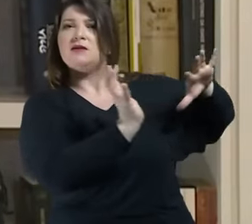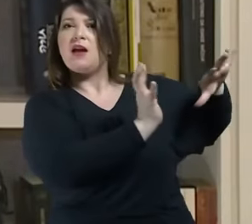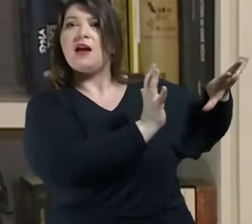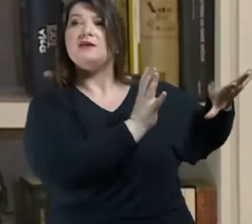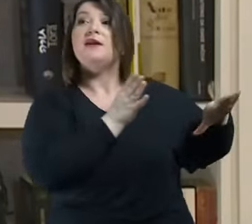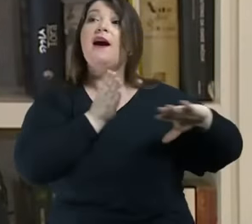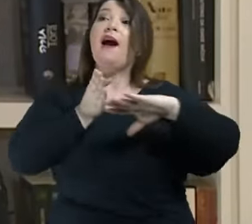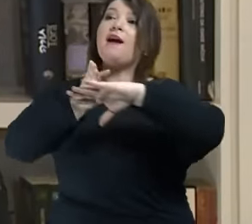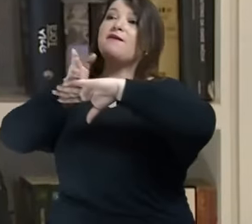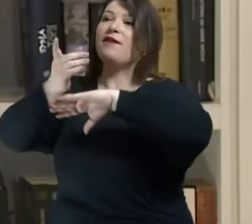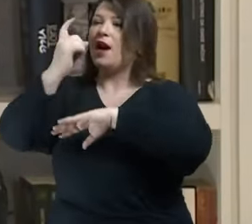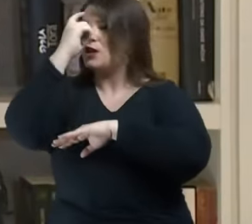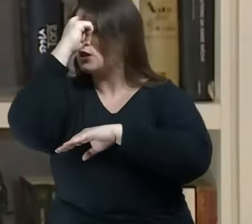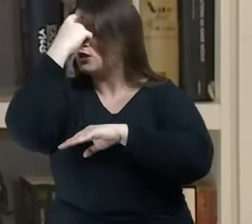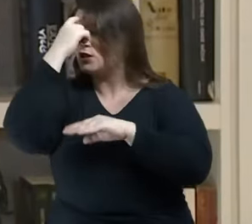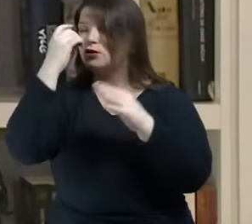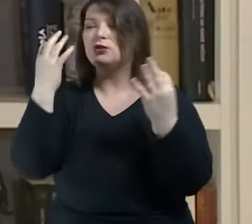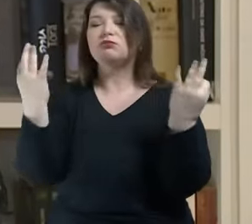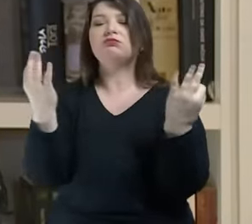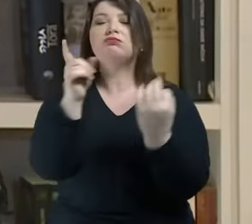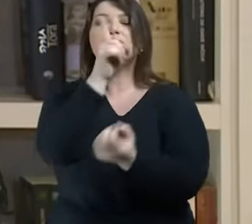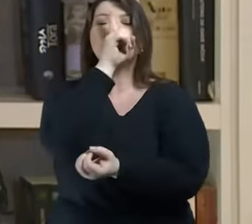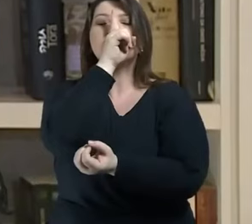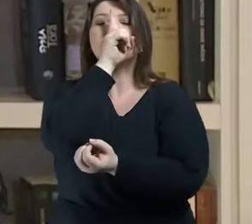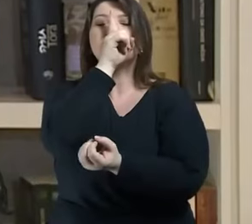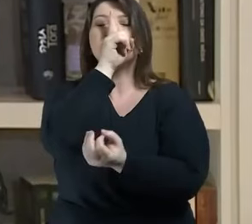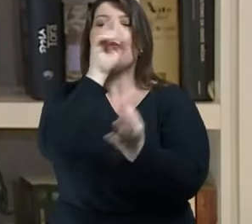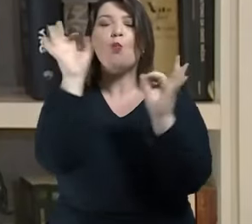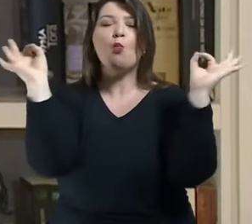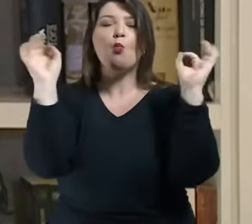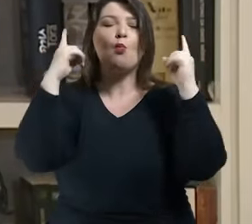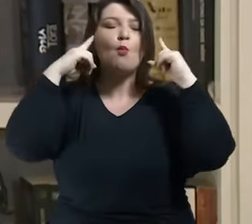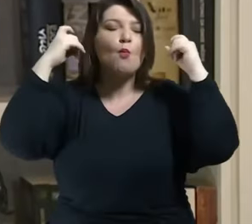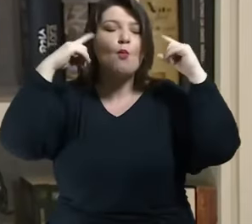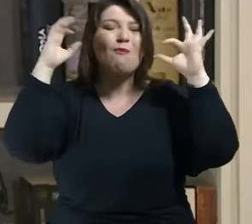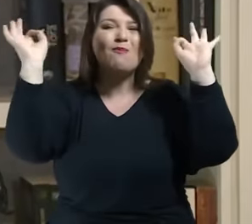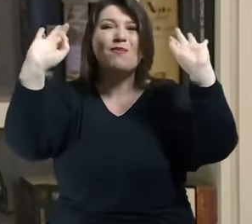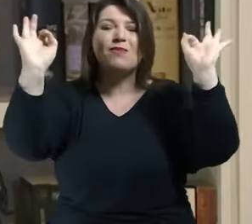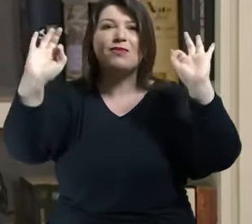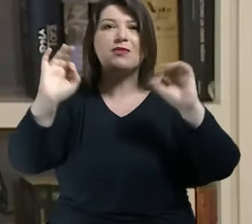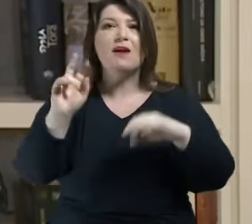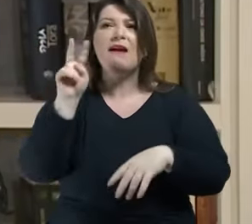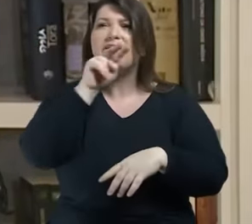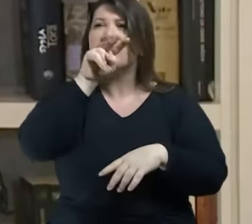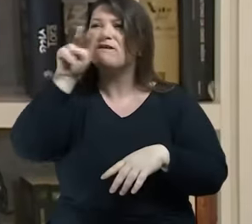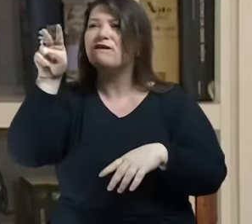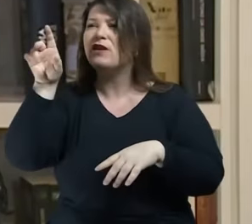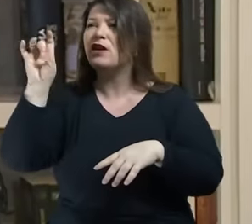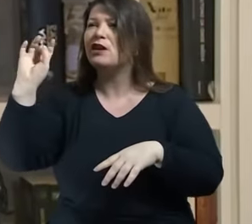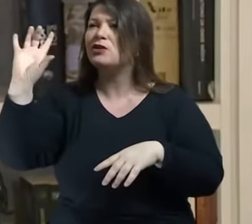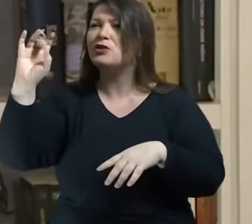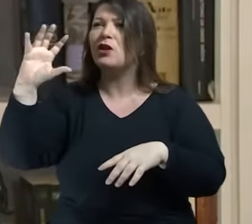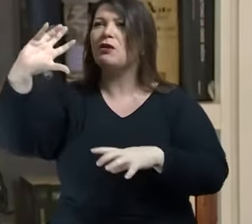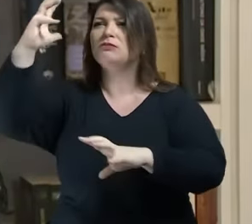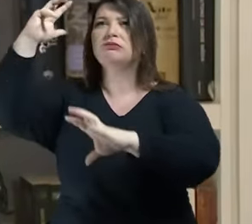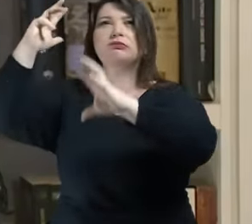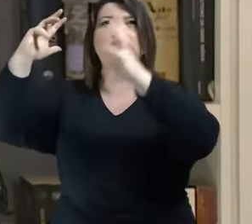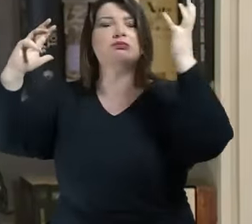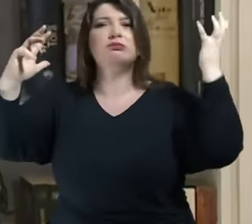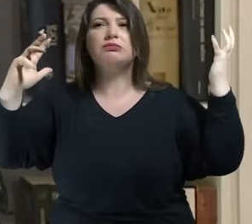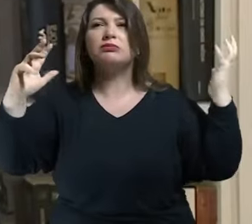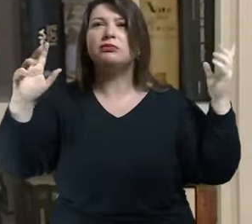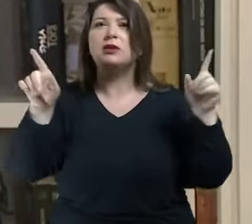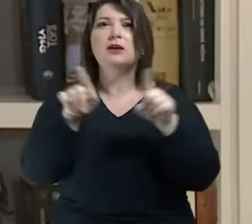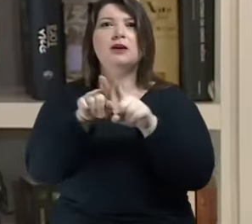silêncios num ashram e lá iam meditar comer apenas verduras entoar mantras às vezes no sopé do Himalaia